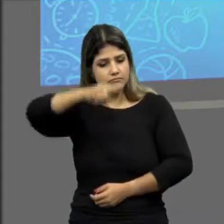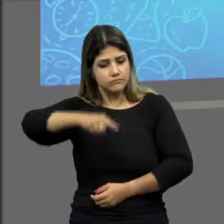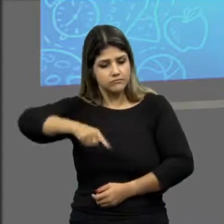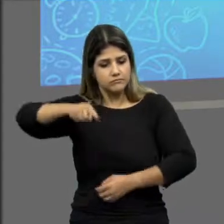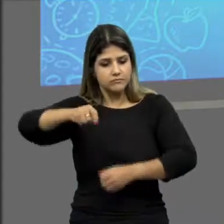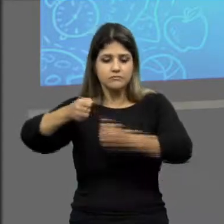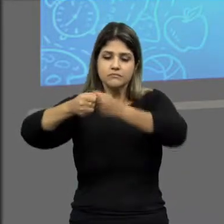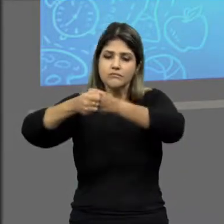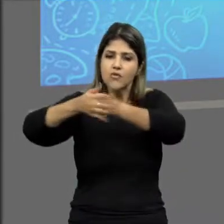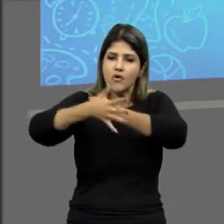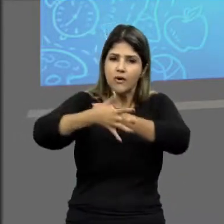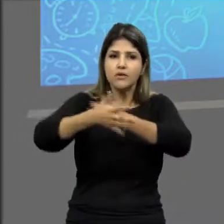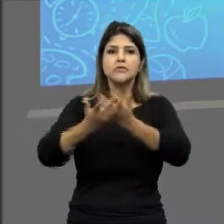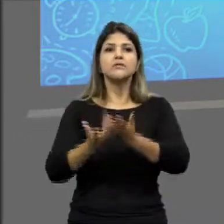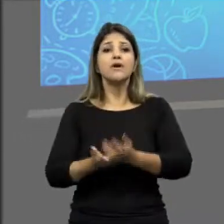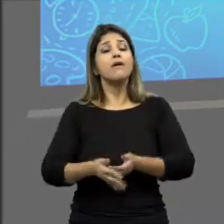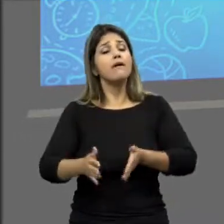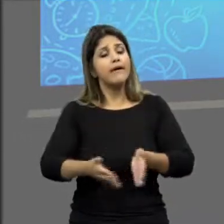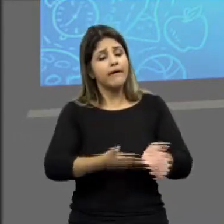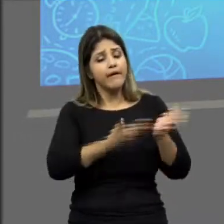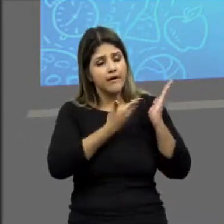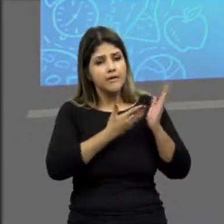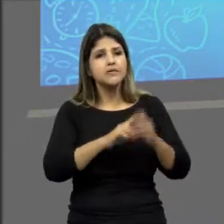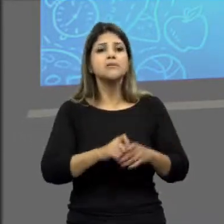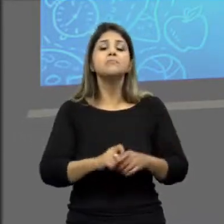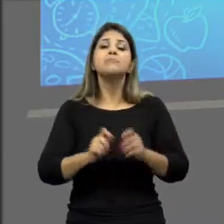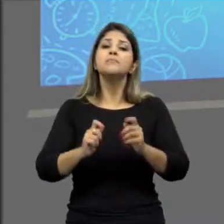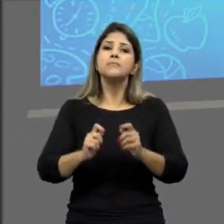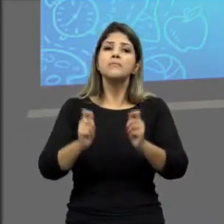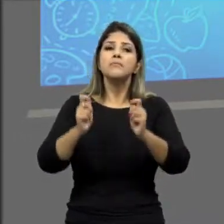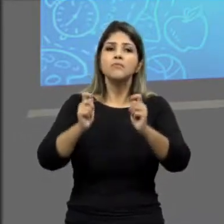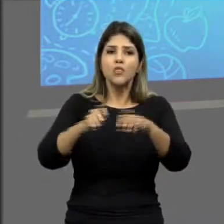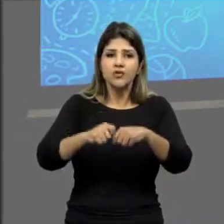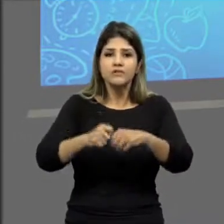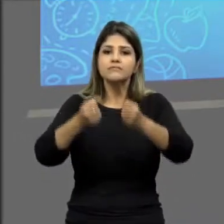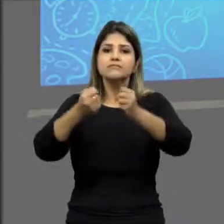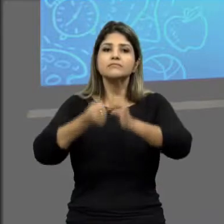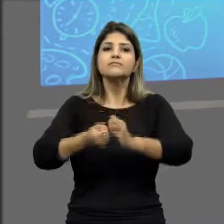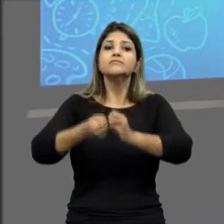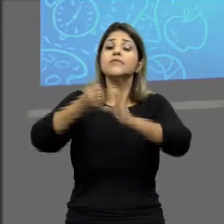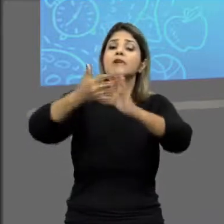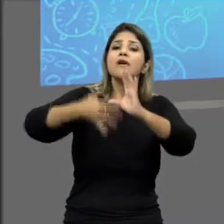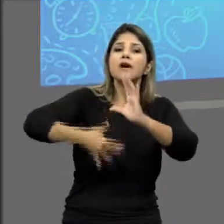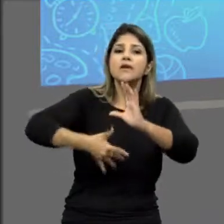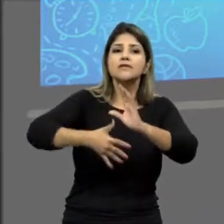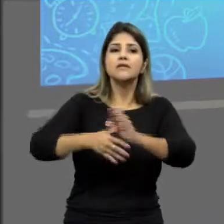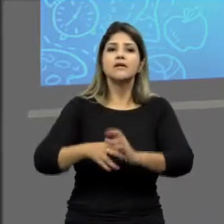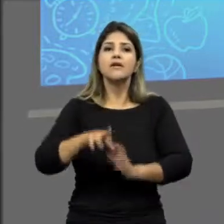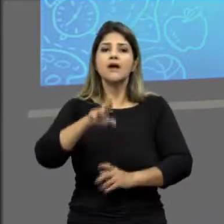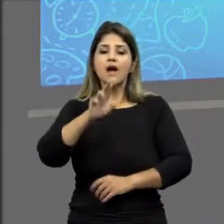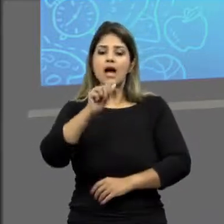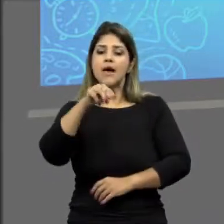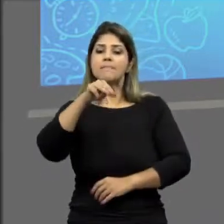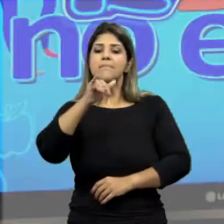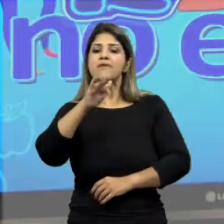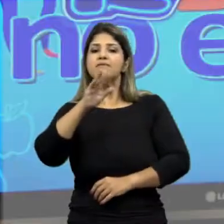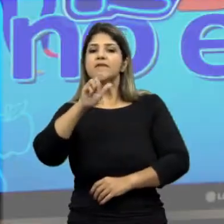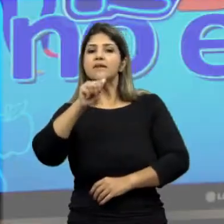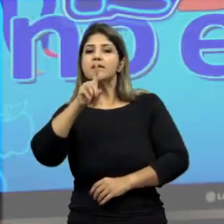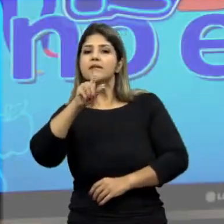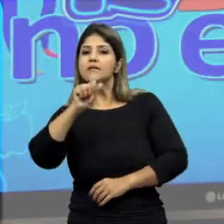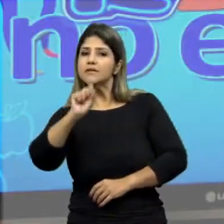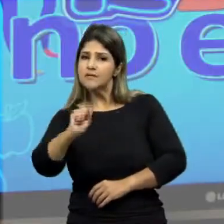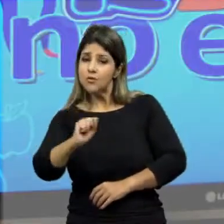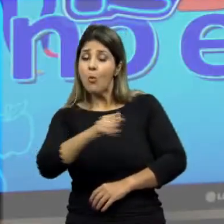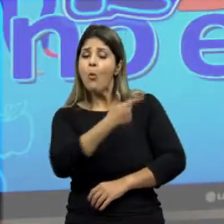ramificações da cadeia. Então, essas cadeias já podem ser classificadas como cadeias ramificadas. Outro